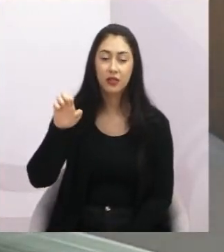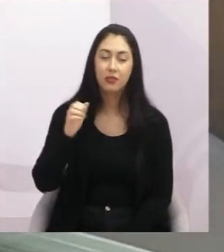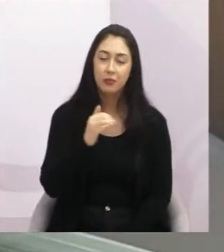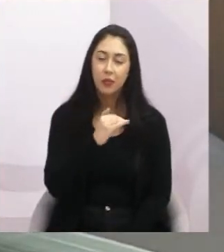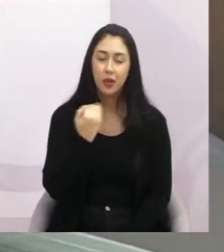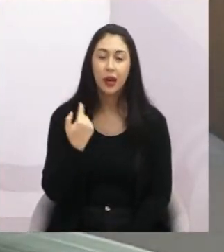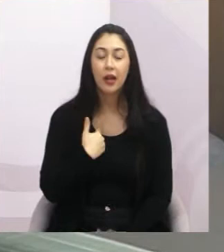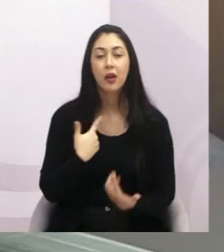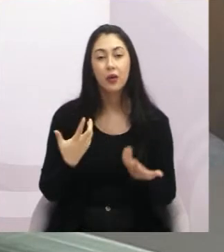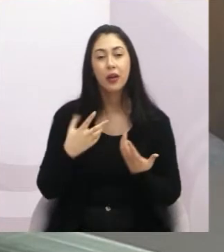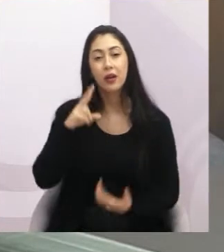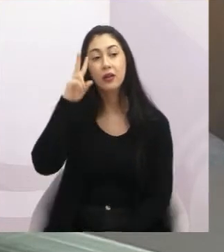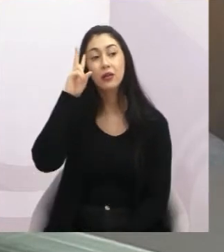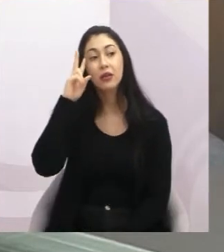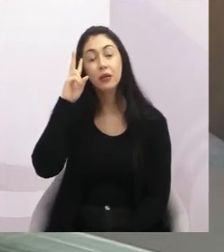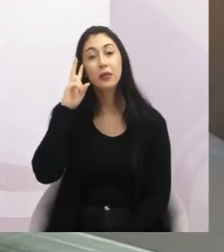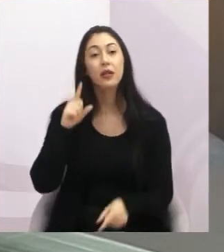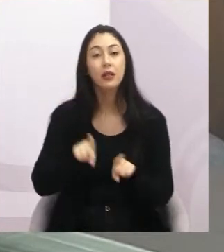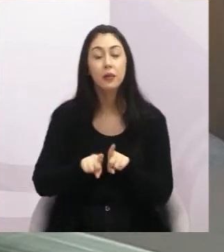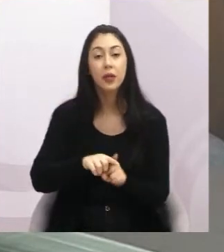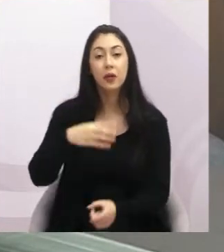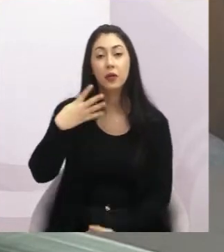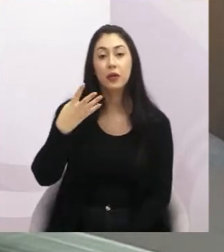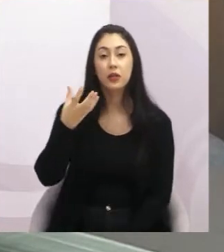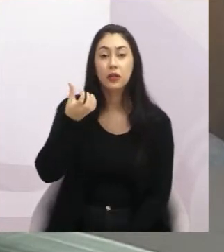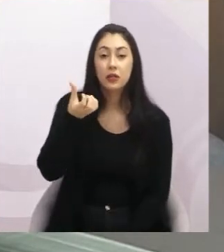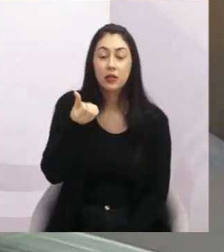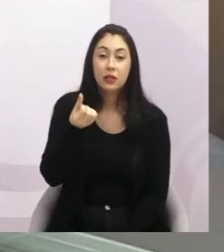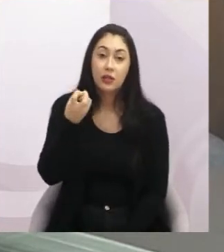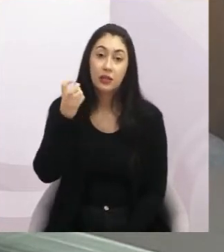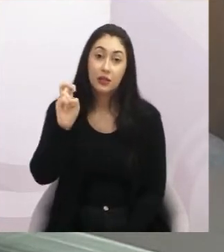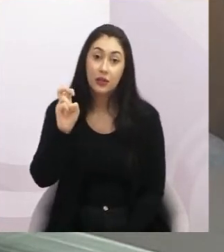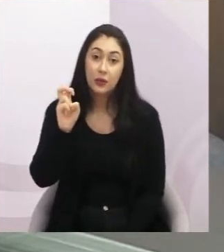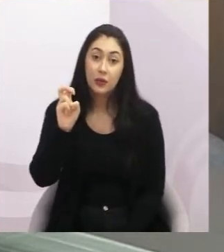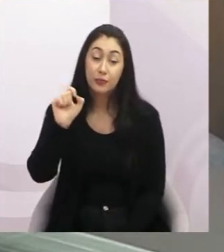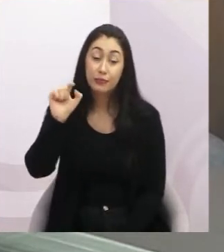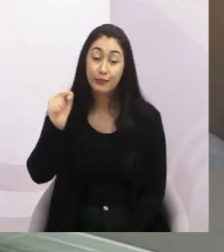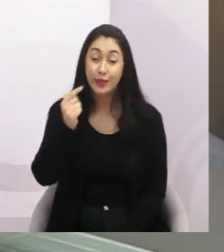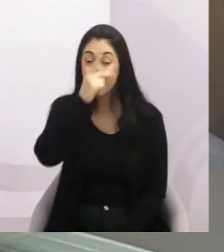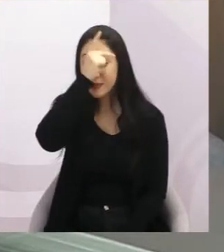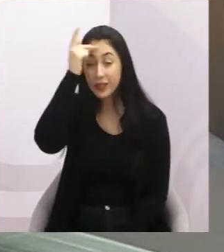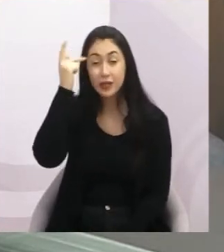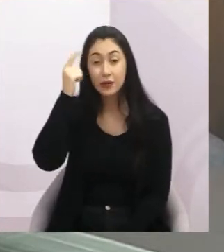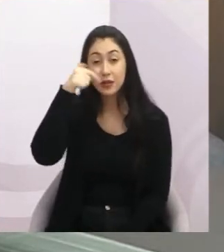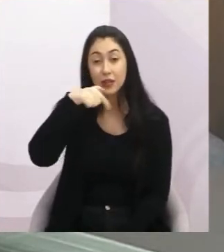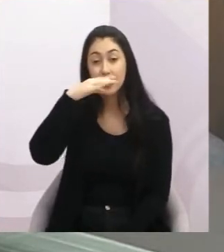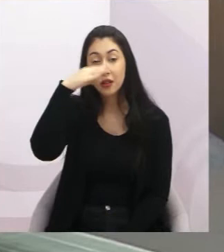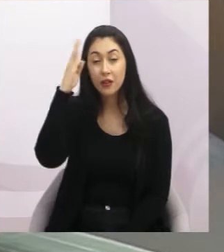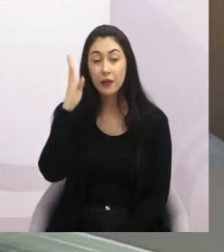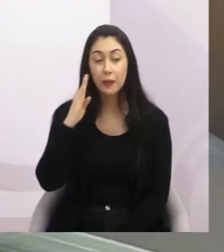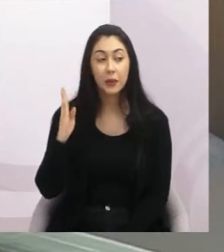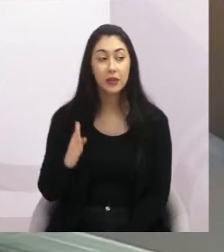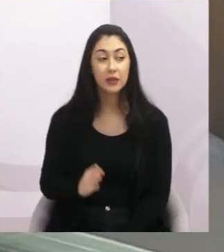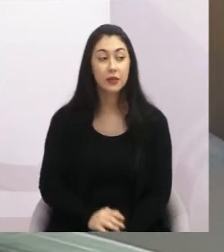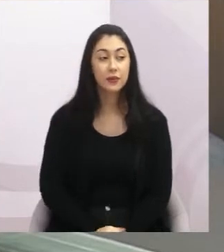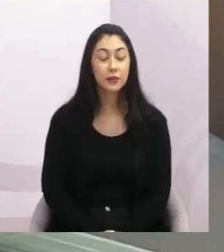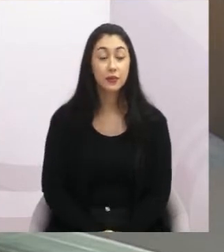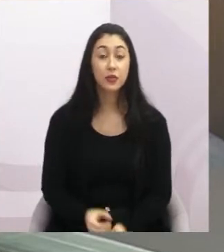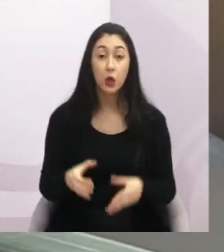quero fazer memória aos 465 mil brasileiros e que dentro desses